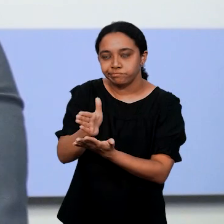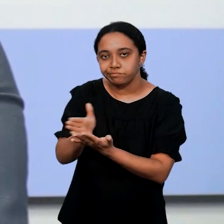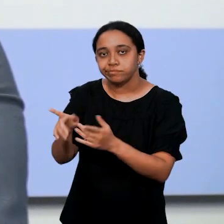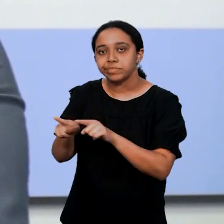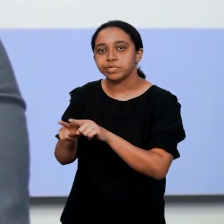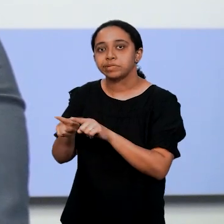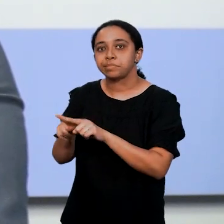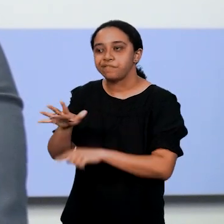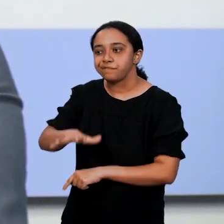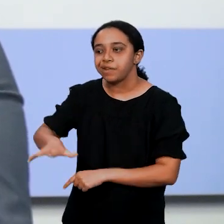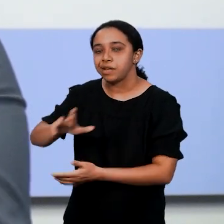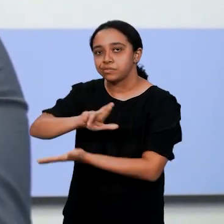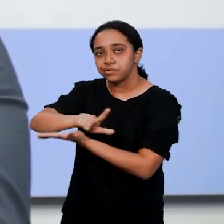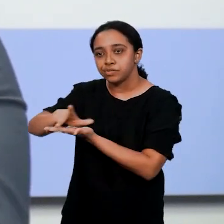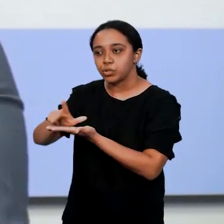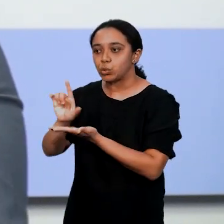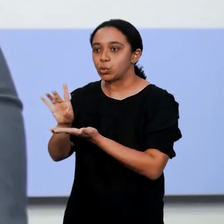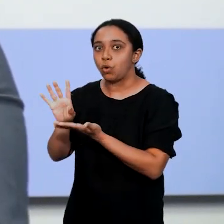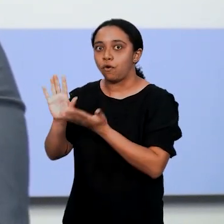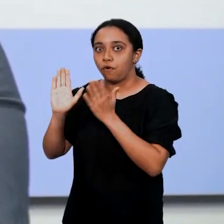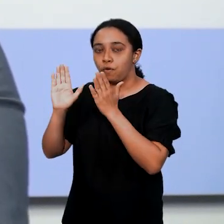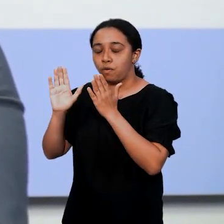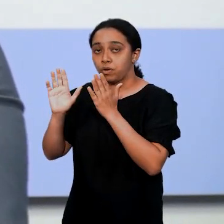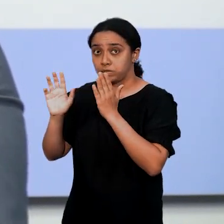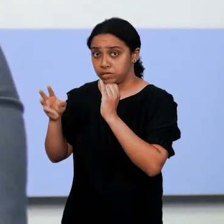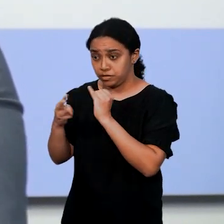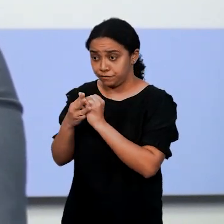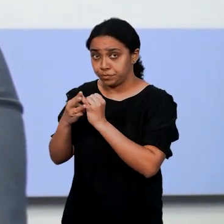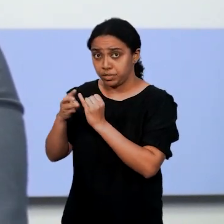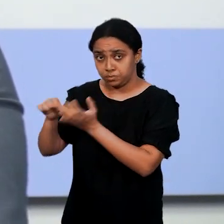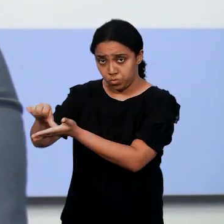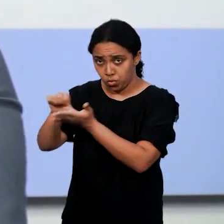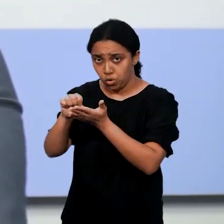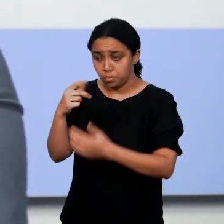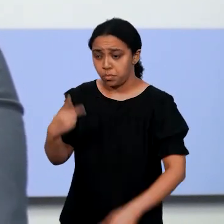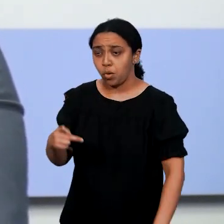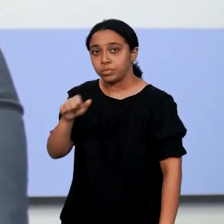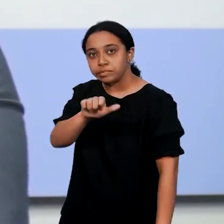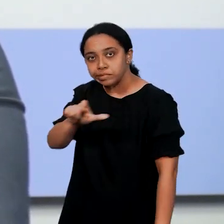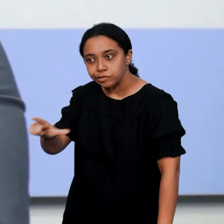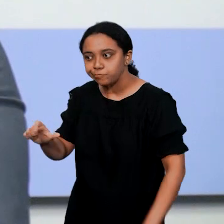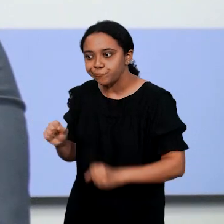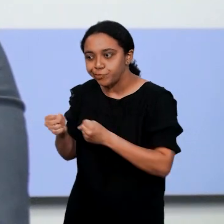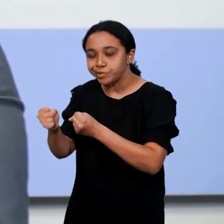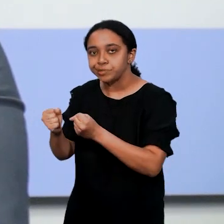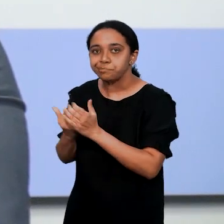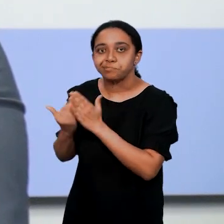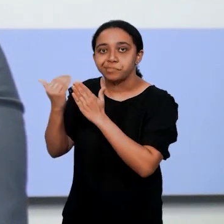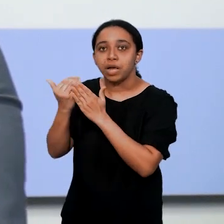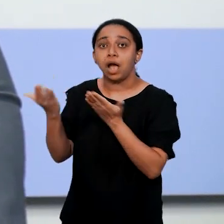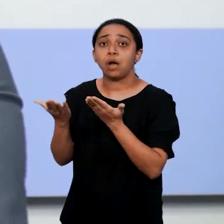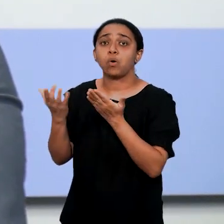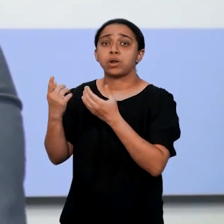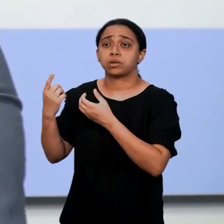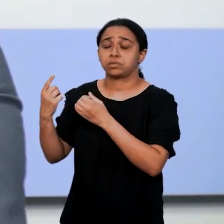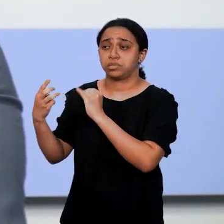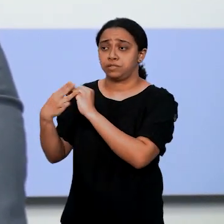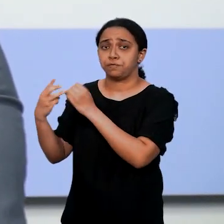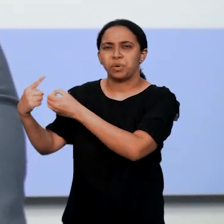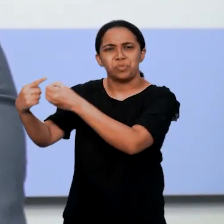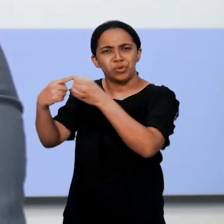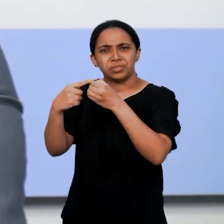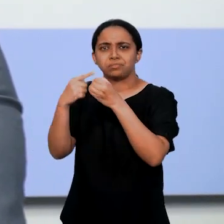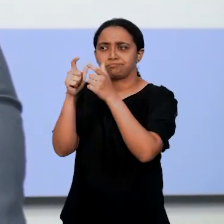e também o máximo de campo, saindo da Grande Ilha, fortalecendo as ações aqui na Grande Ilha e indo em direção ao